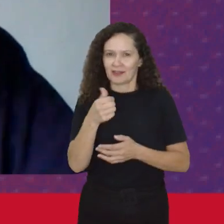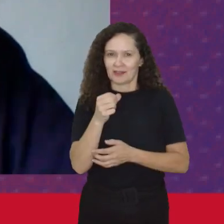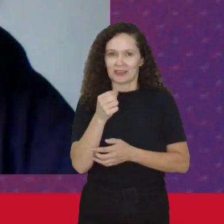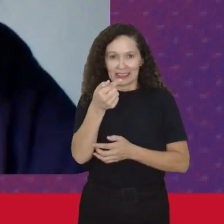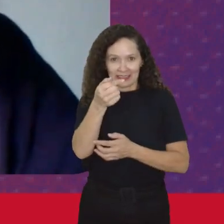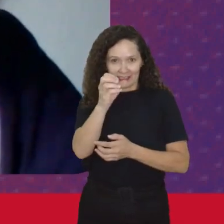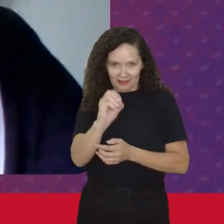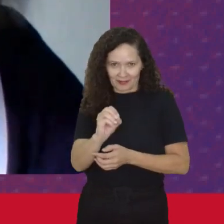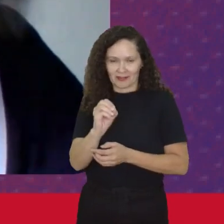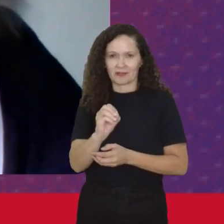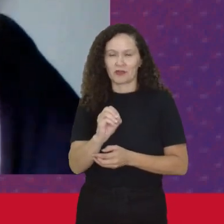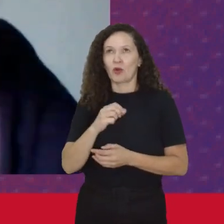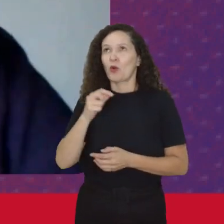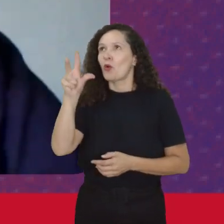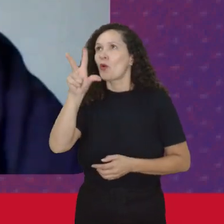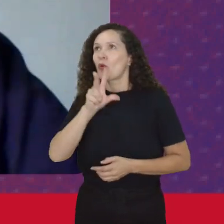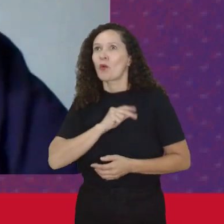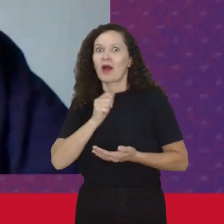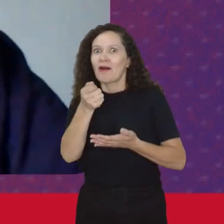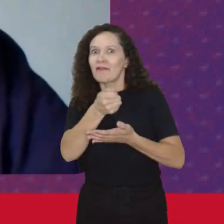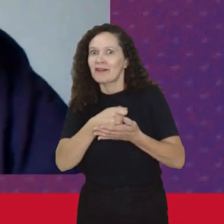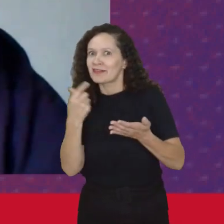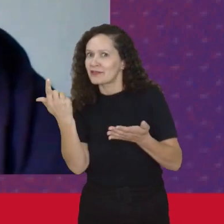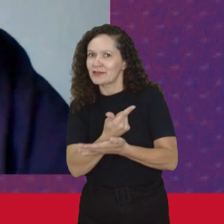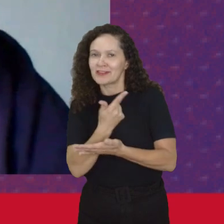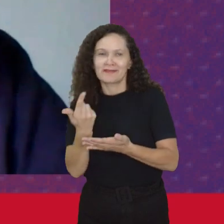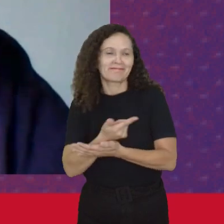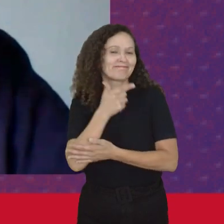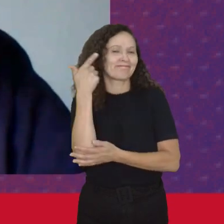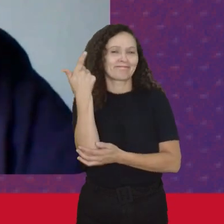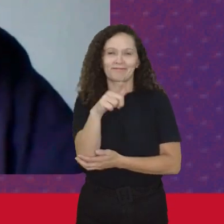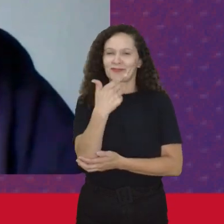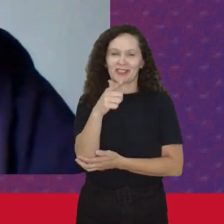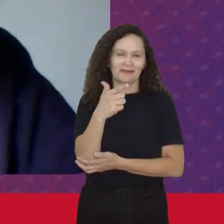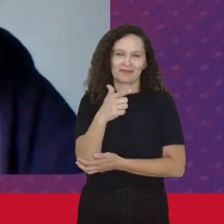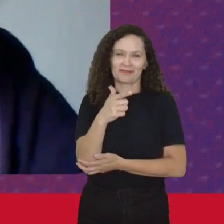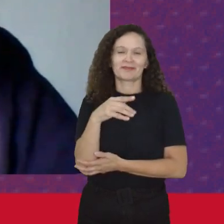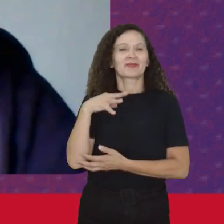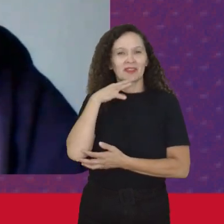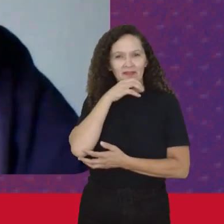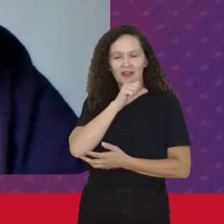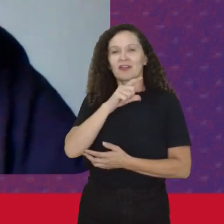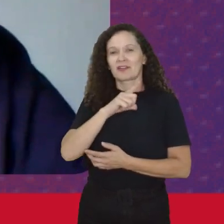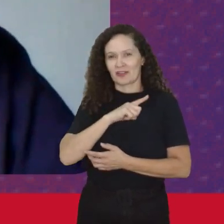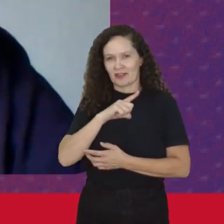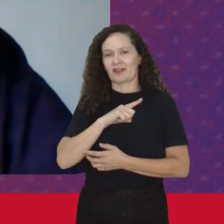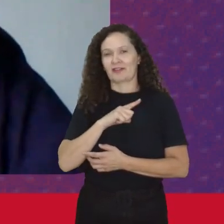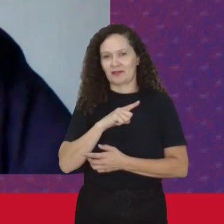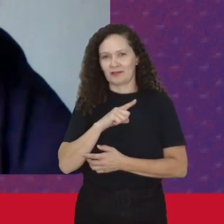Nossa Isso não está escrito Nos livros Então assim Eu acho que tem Justamente para a gente pensar